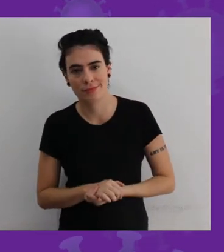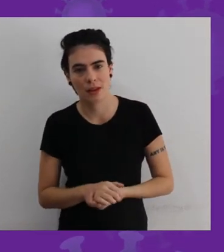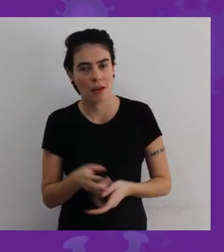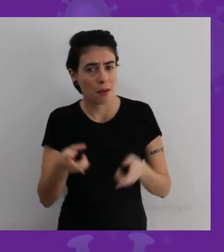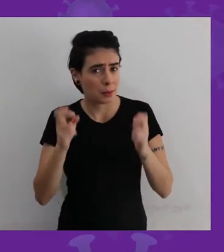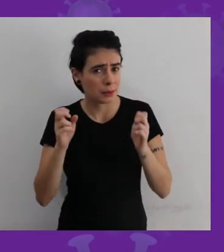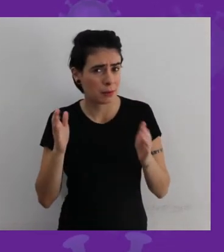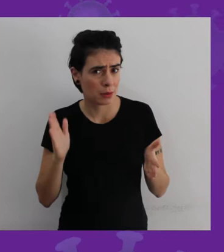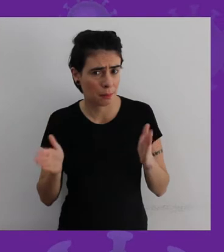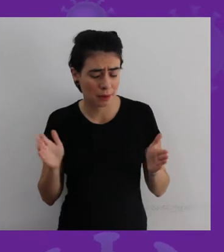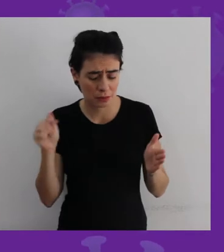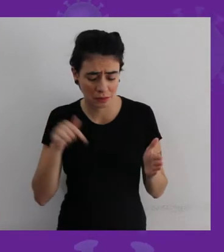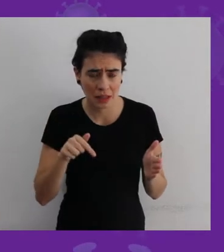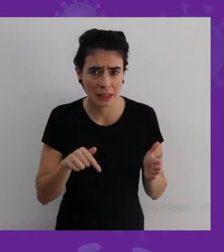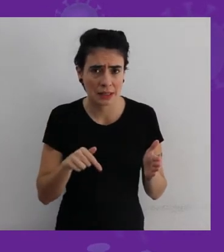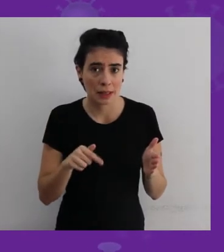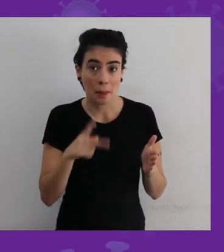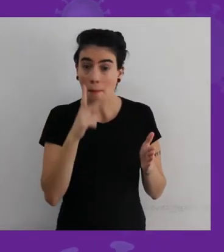sobre as mortes por covid.